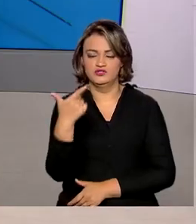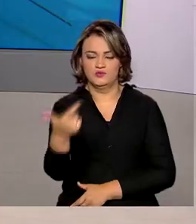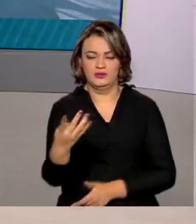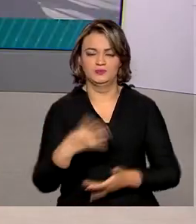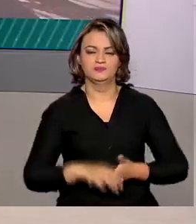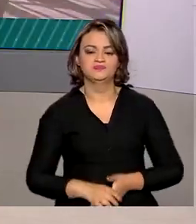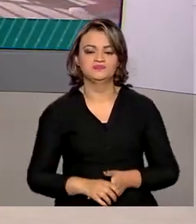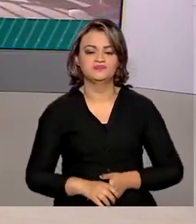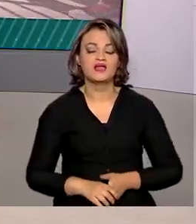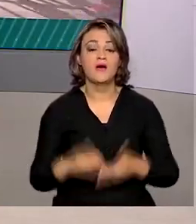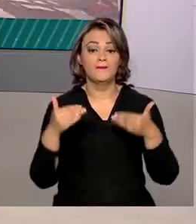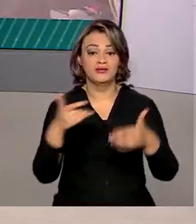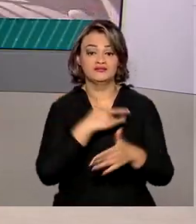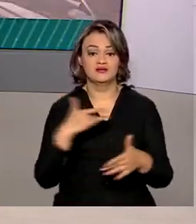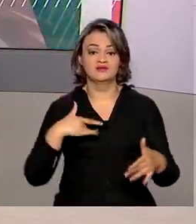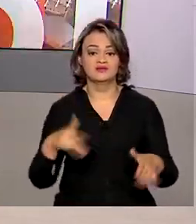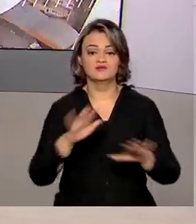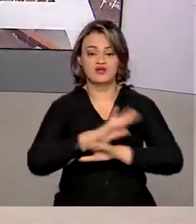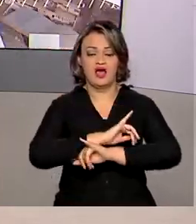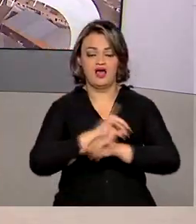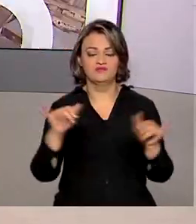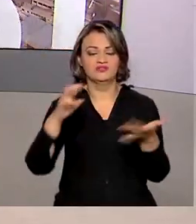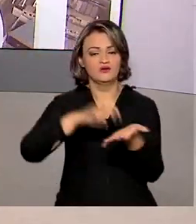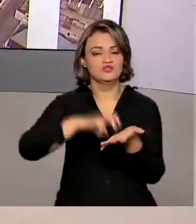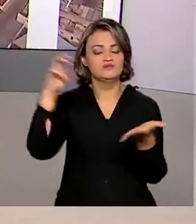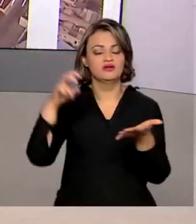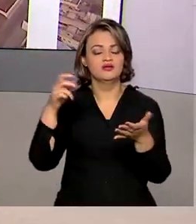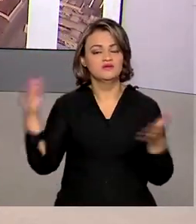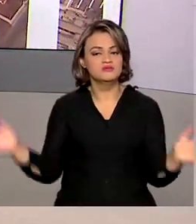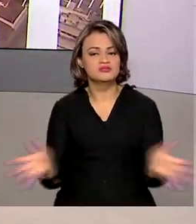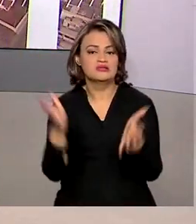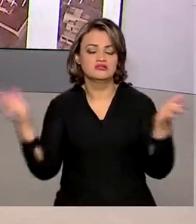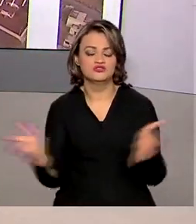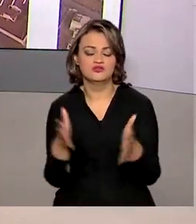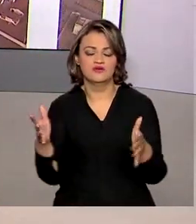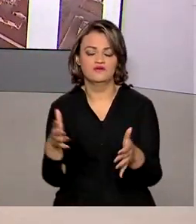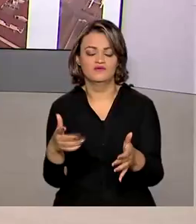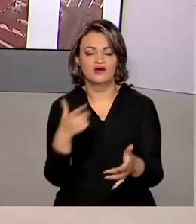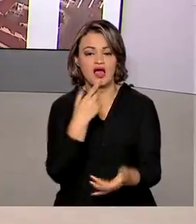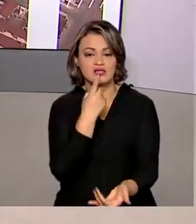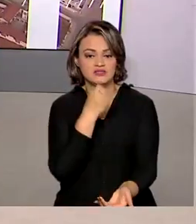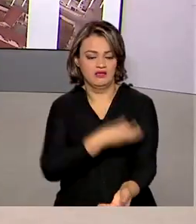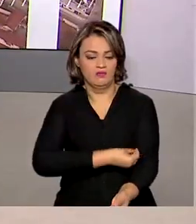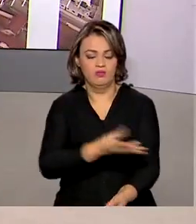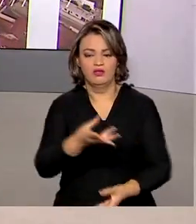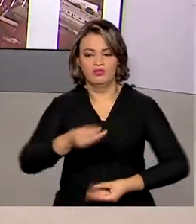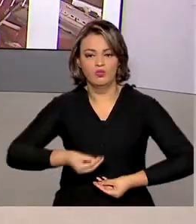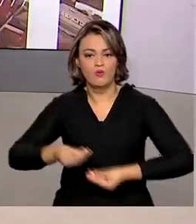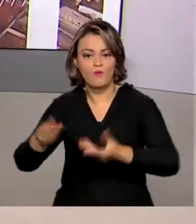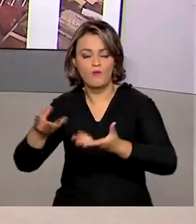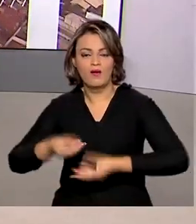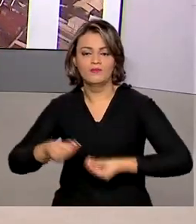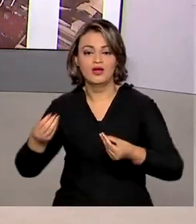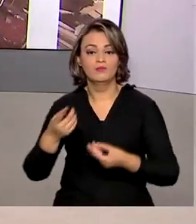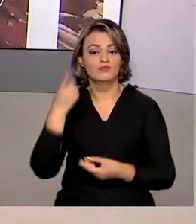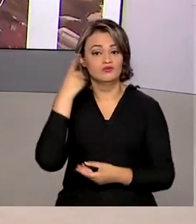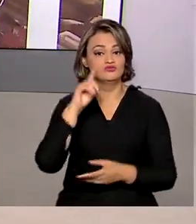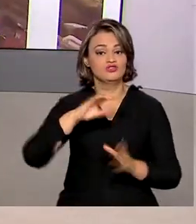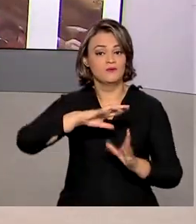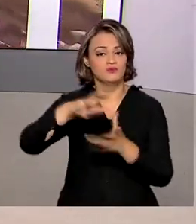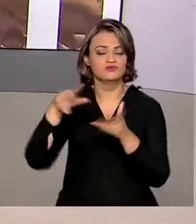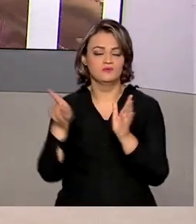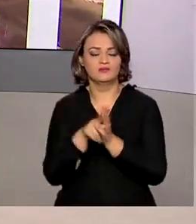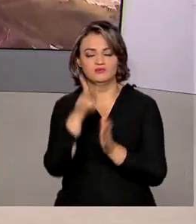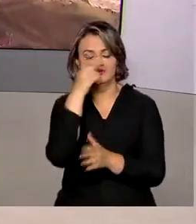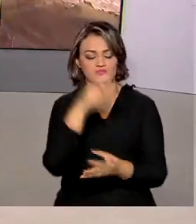E o Ministério da Saúde lança agora pela manhã uma campanha de doação de sangue, já que hoje, nessa segunda-feira, comemorado o Dia Mundial do Doador.